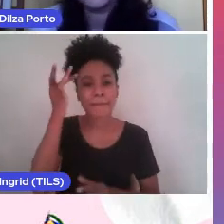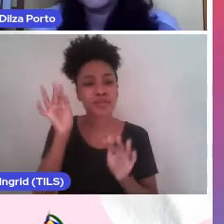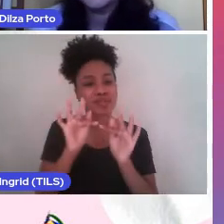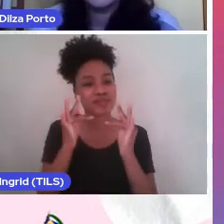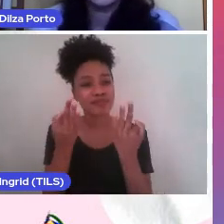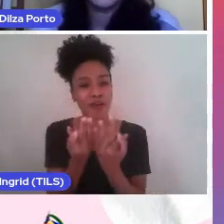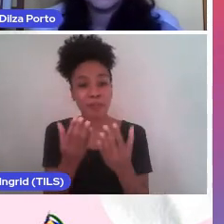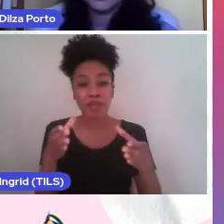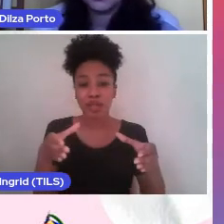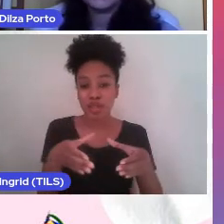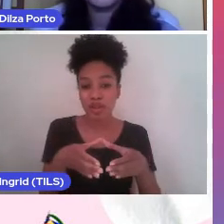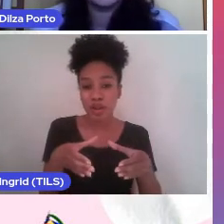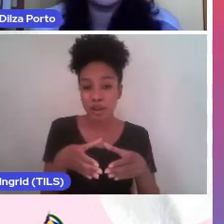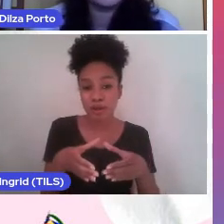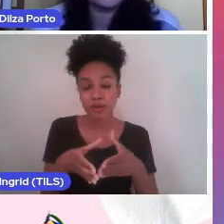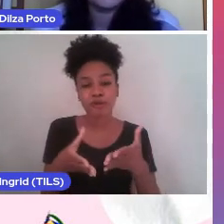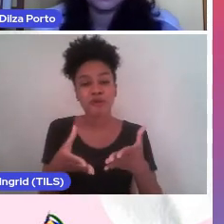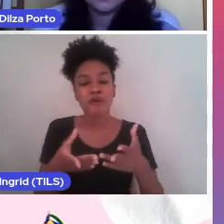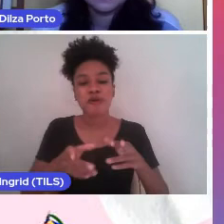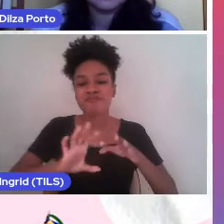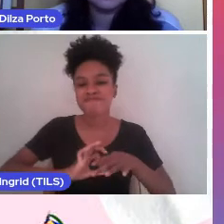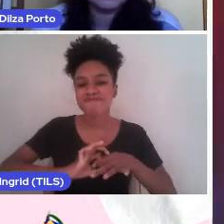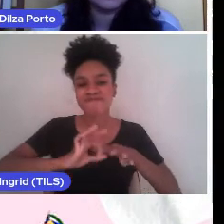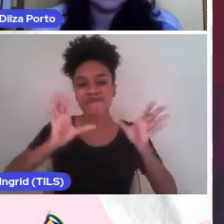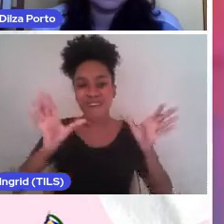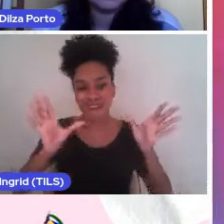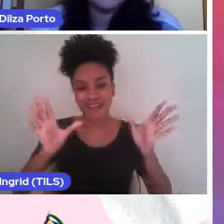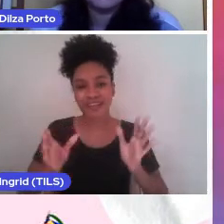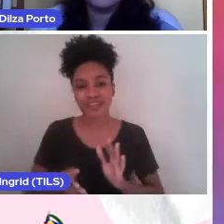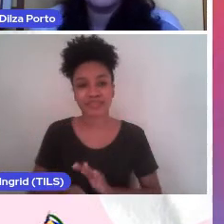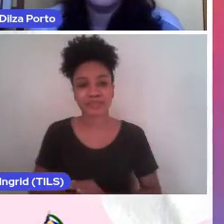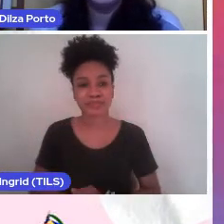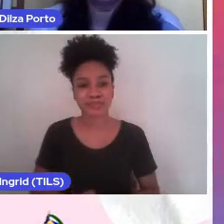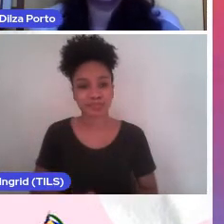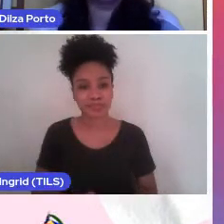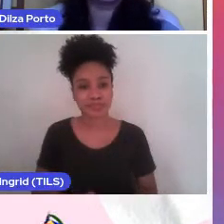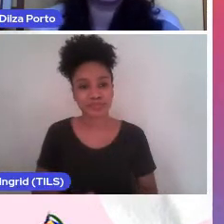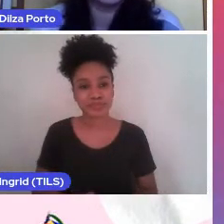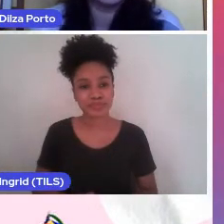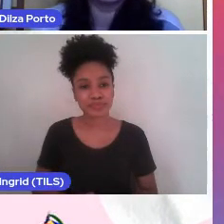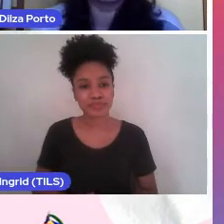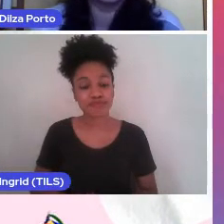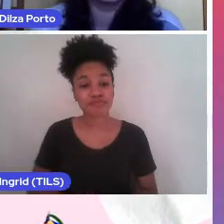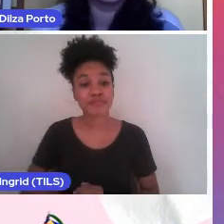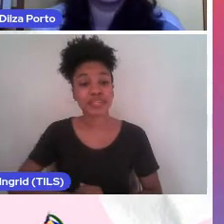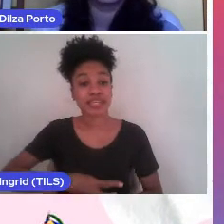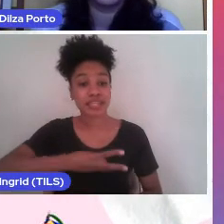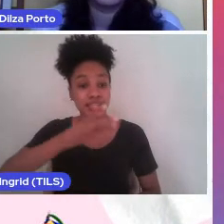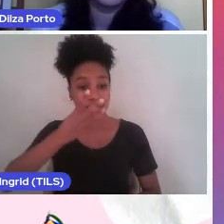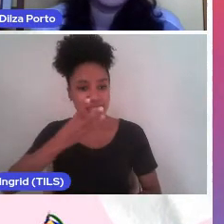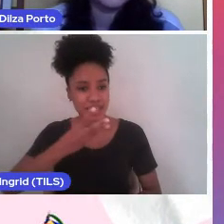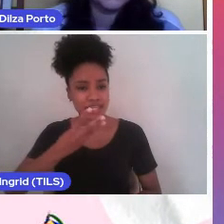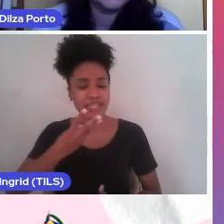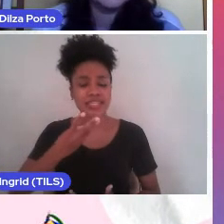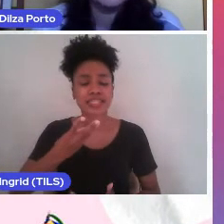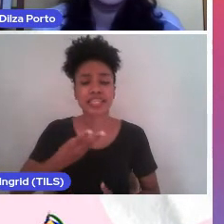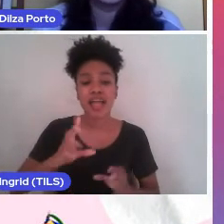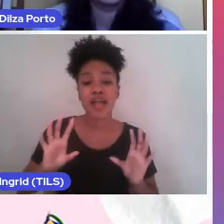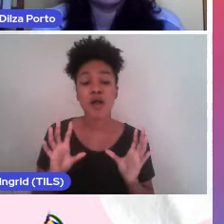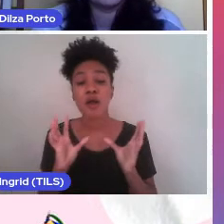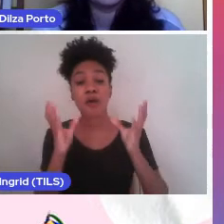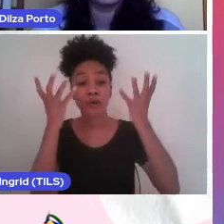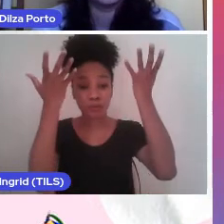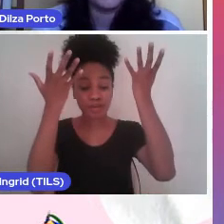coletivos e suas múltiplas emancipações. Temos também a trilha sobre comemorações,